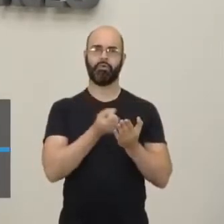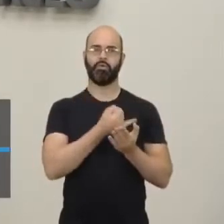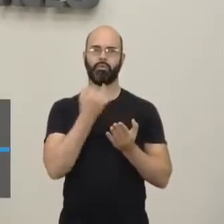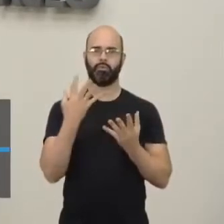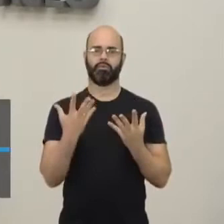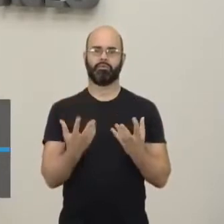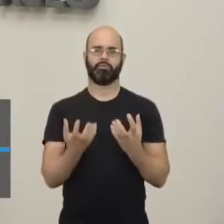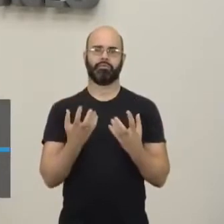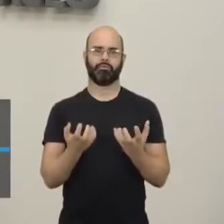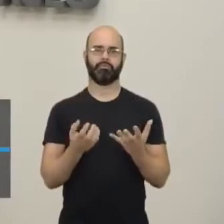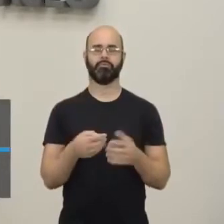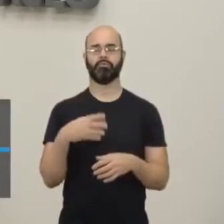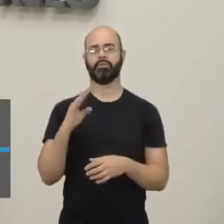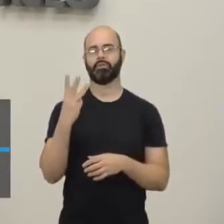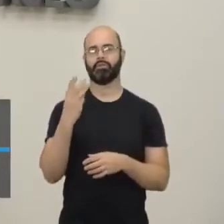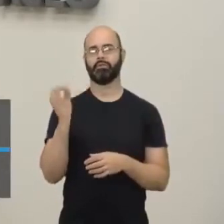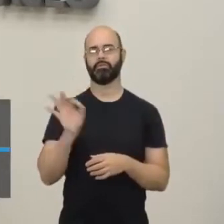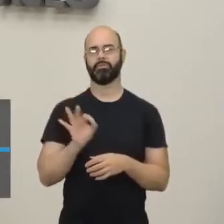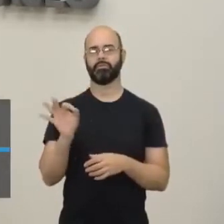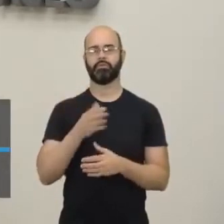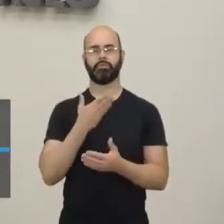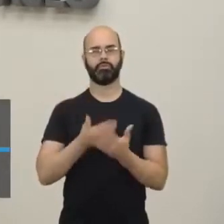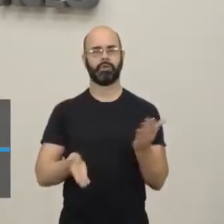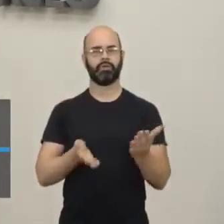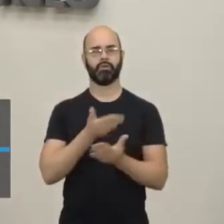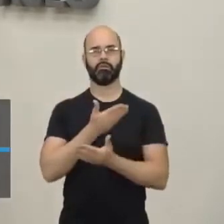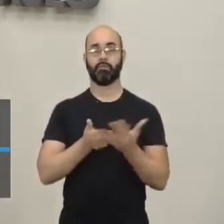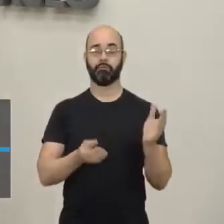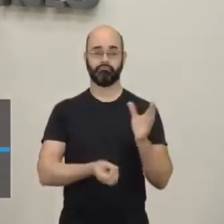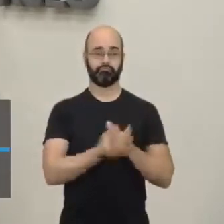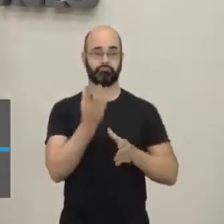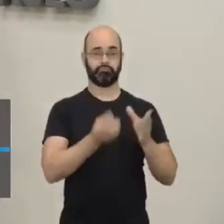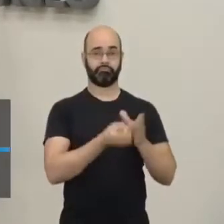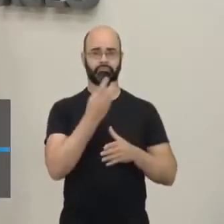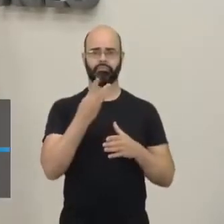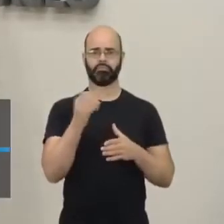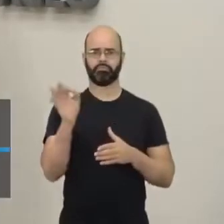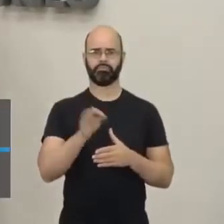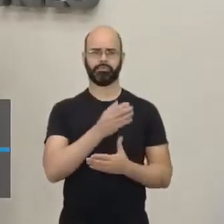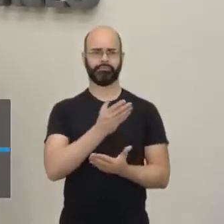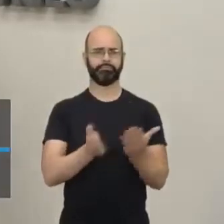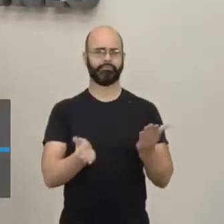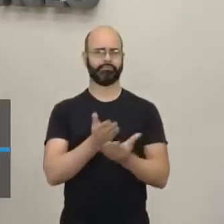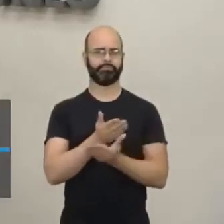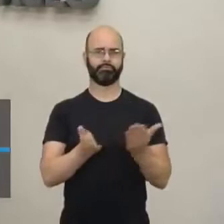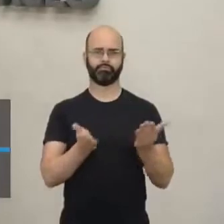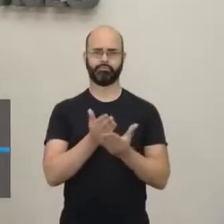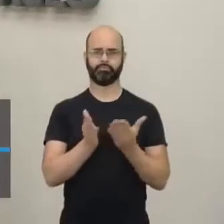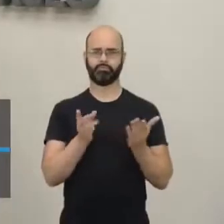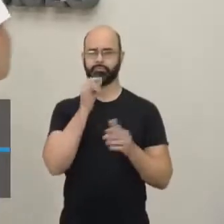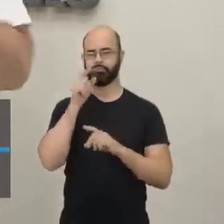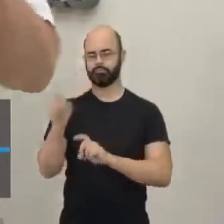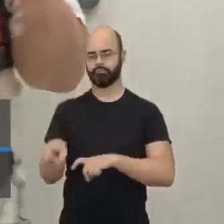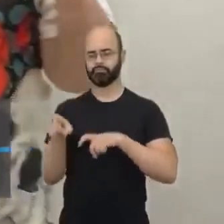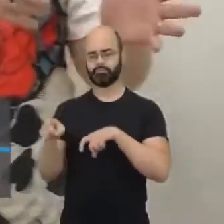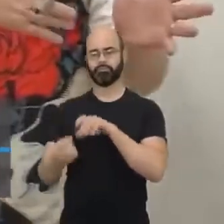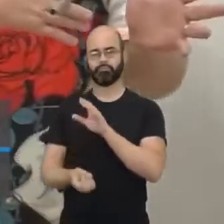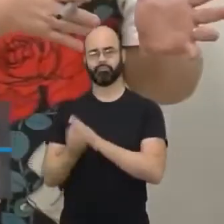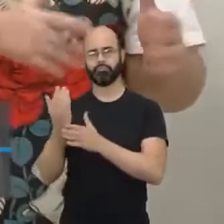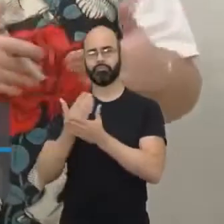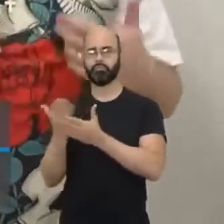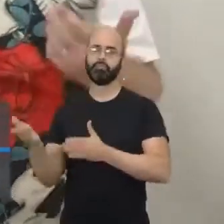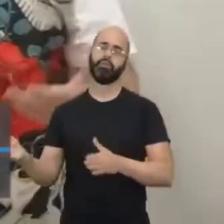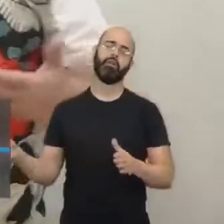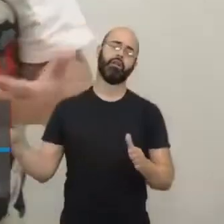perde cerca de 30% de toda a sua produção, vindo desde o cultivo até o